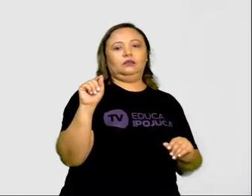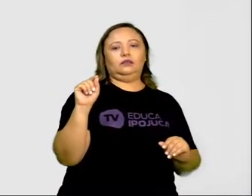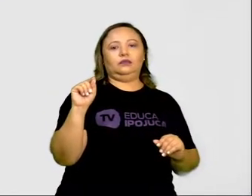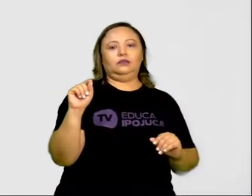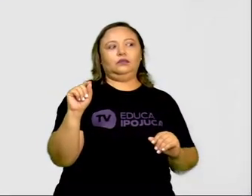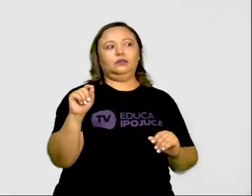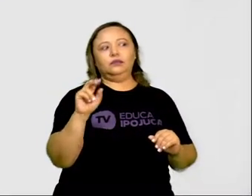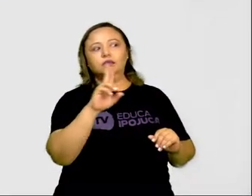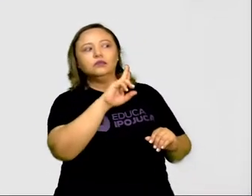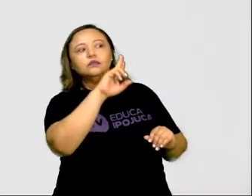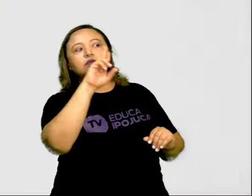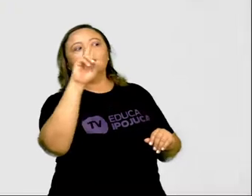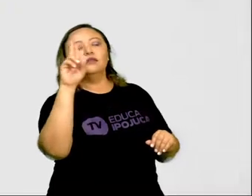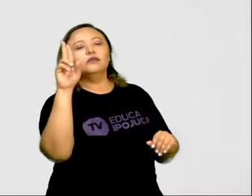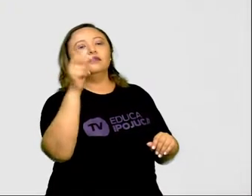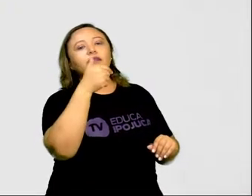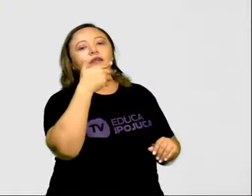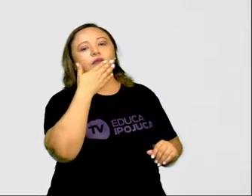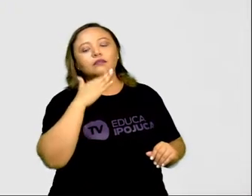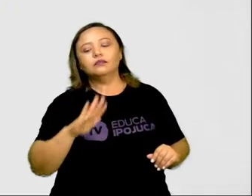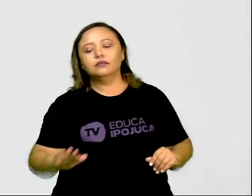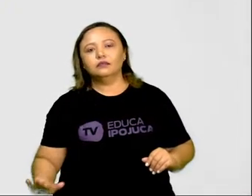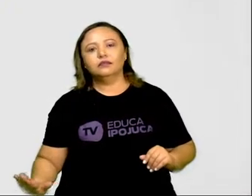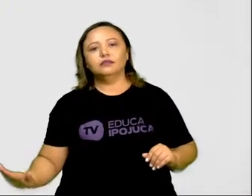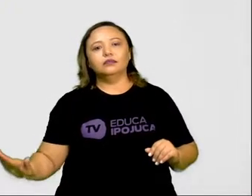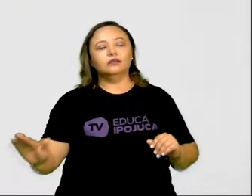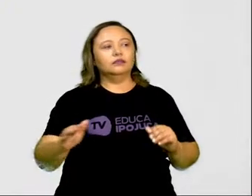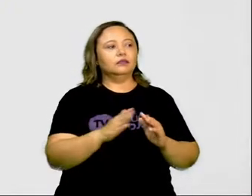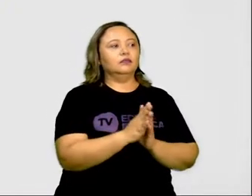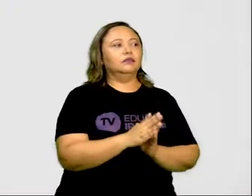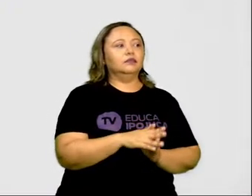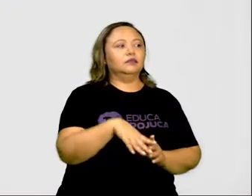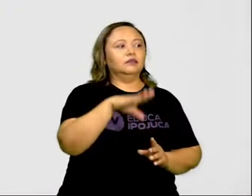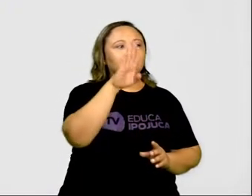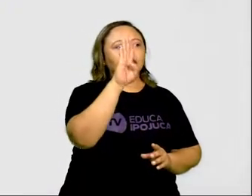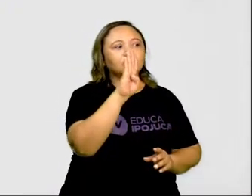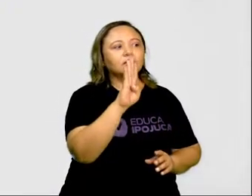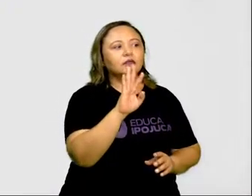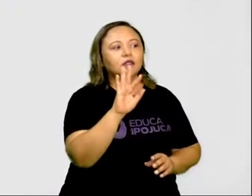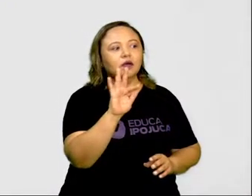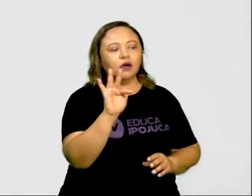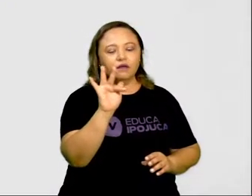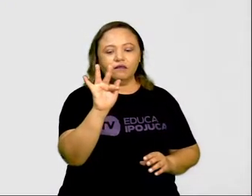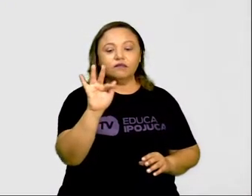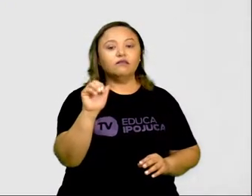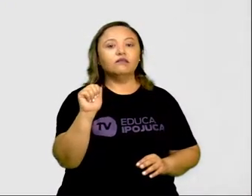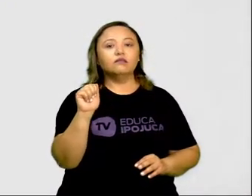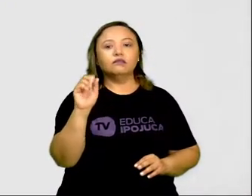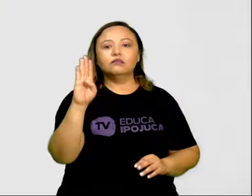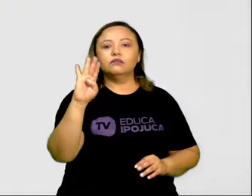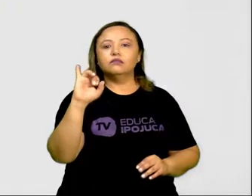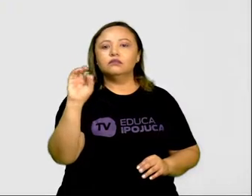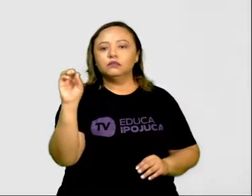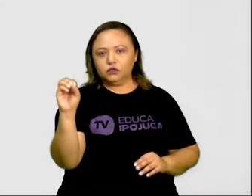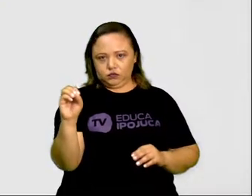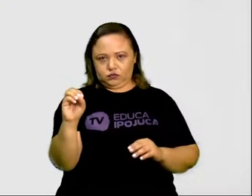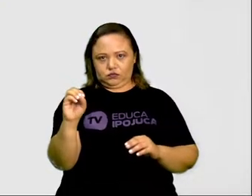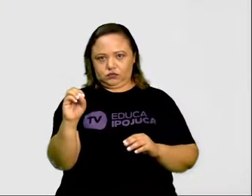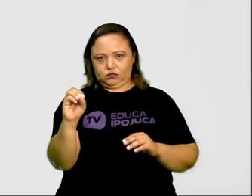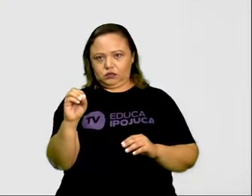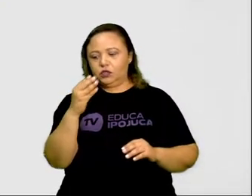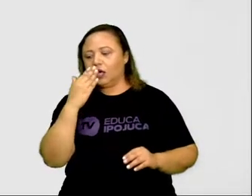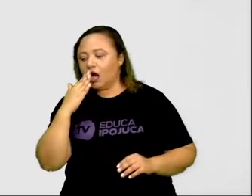alguém que mora na Rua da Lua? Tem. Quem? Fábio. Fábio, ele mora lá na Rua da Lua.